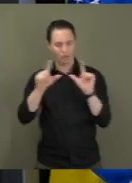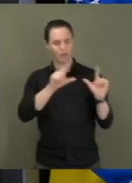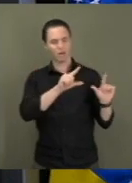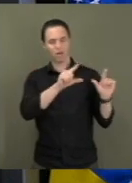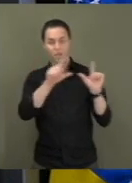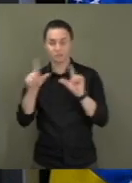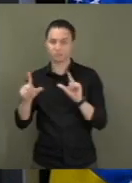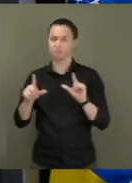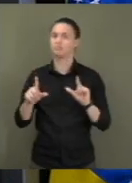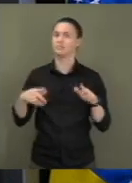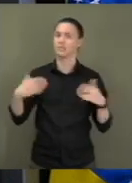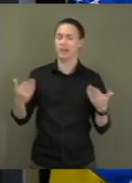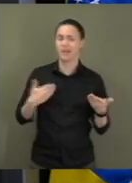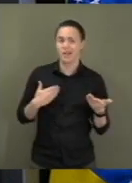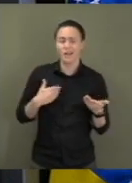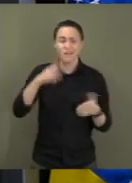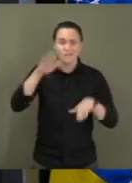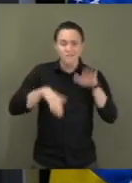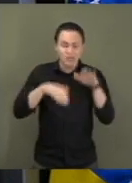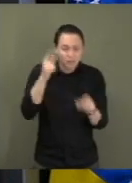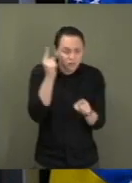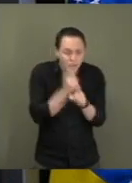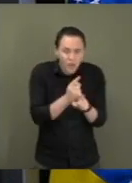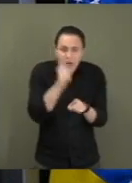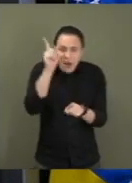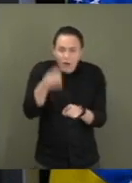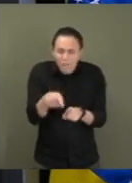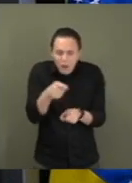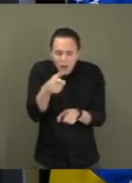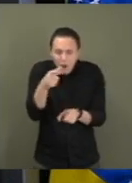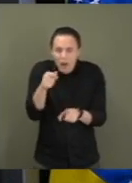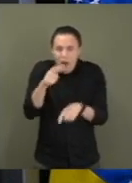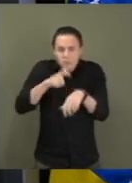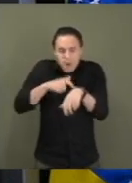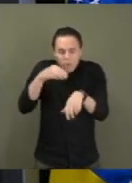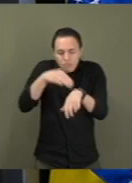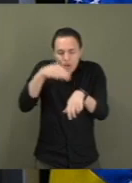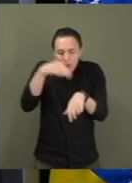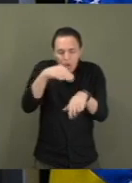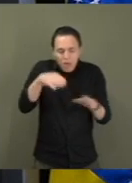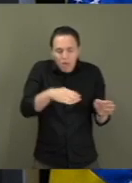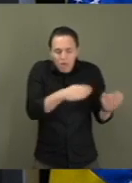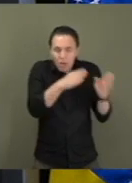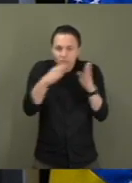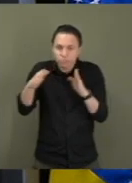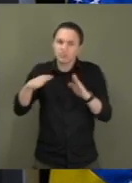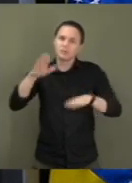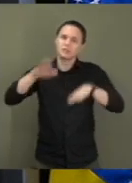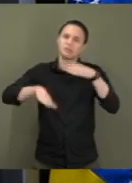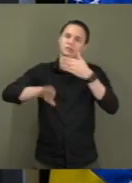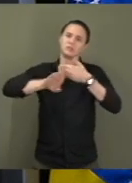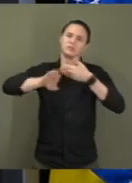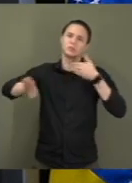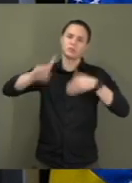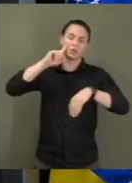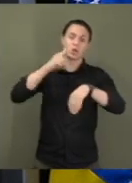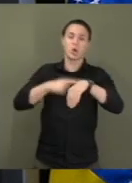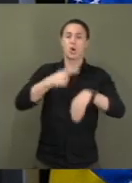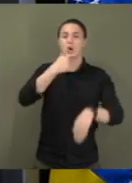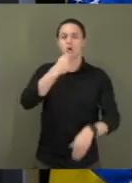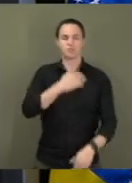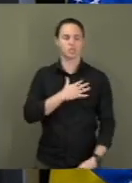poucos minutos que foram vazados e que resultaram no afastamento imediato do general